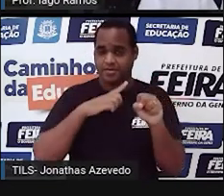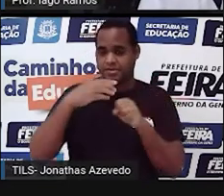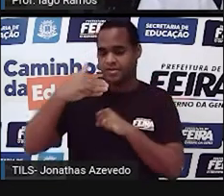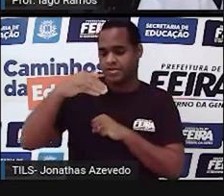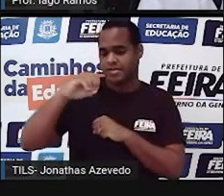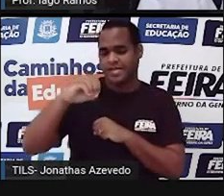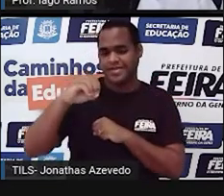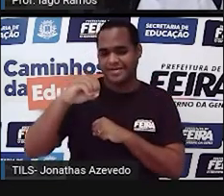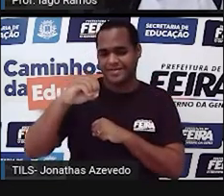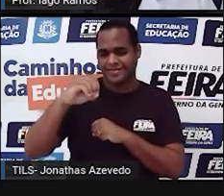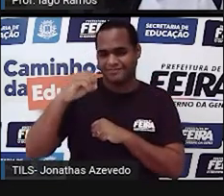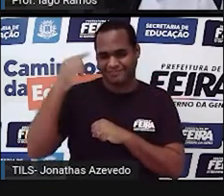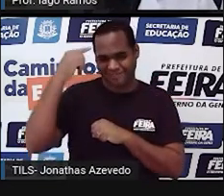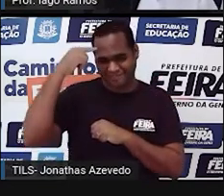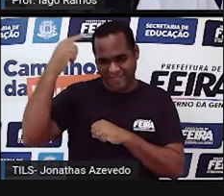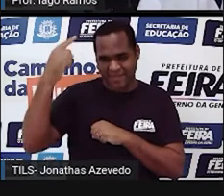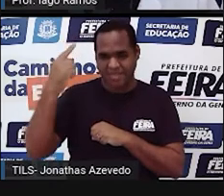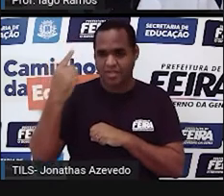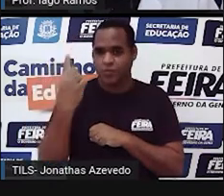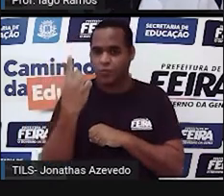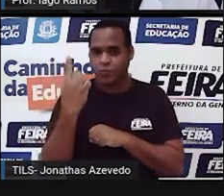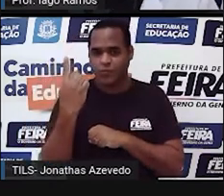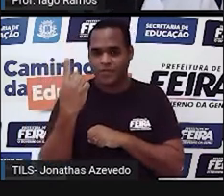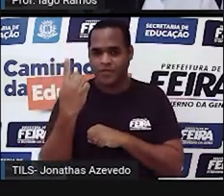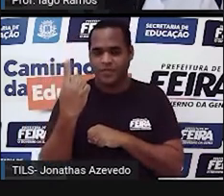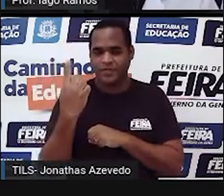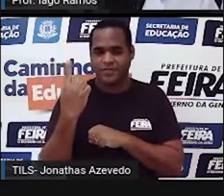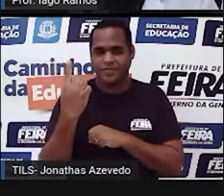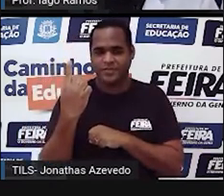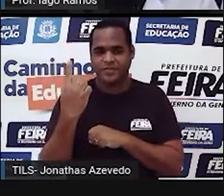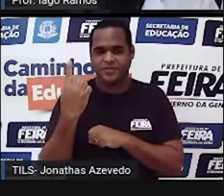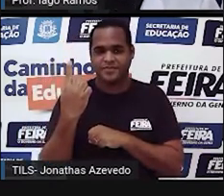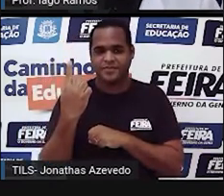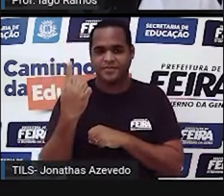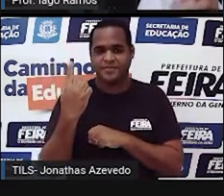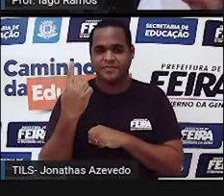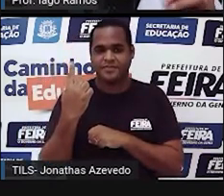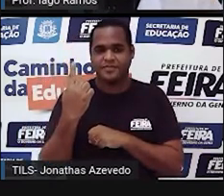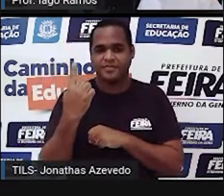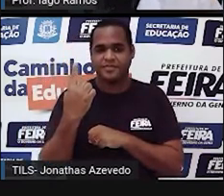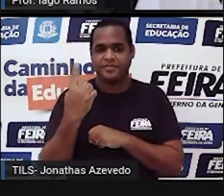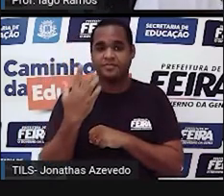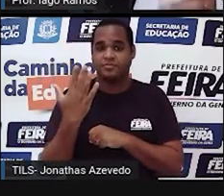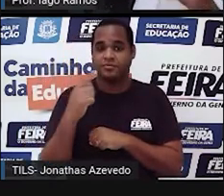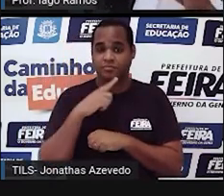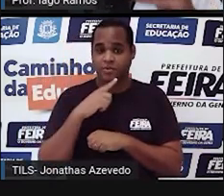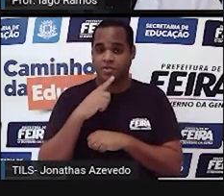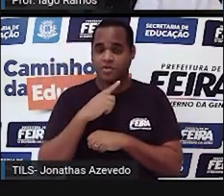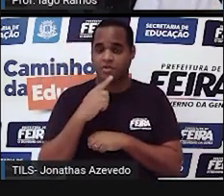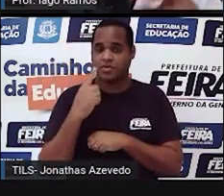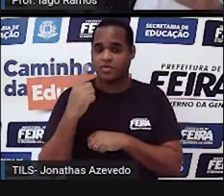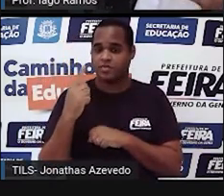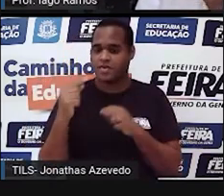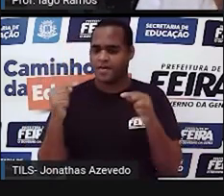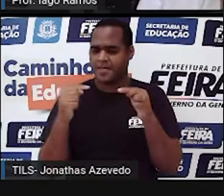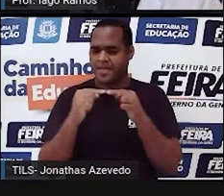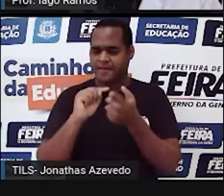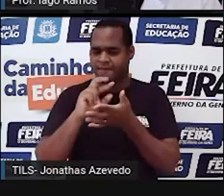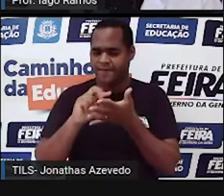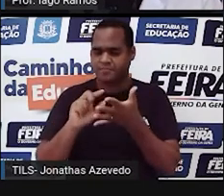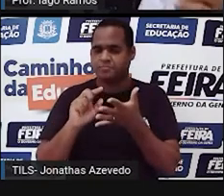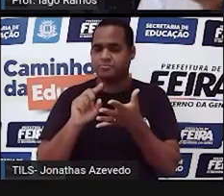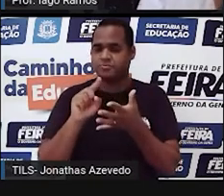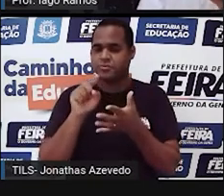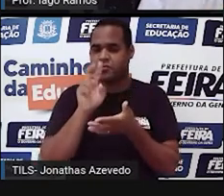algarismos. Quais são os algarismos? Os algarismos são símbolos que a gente